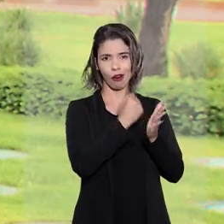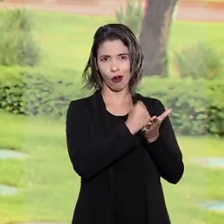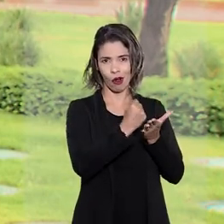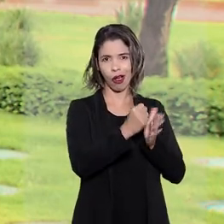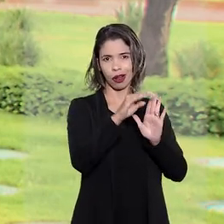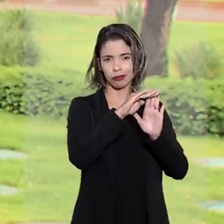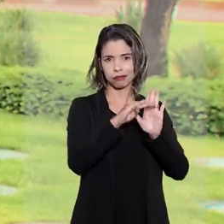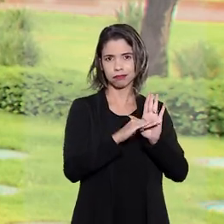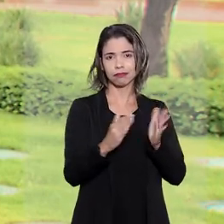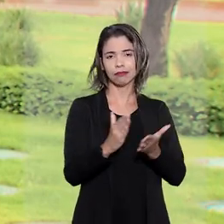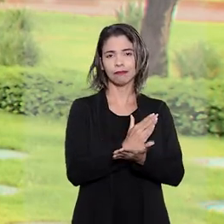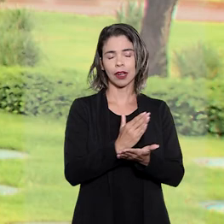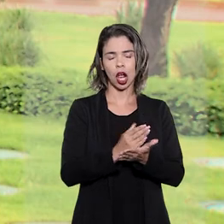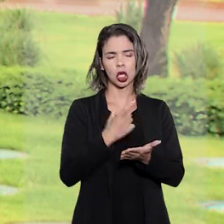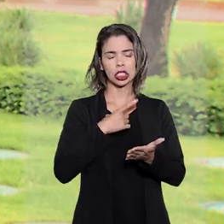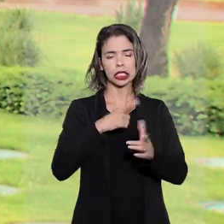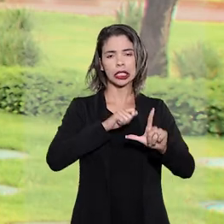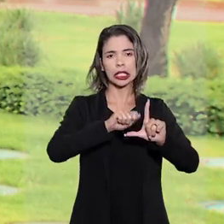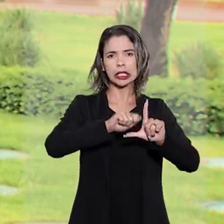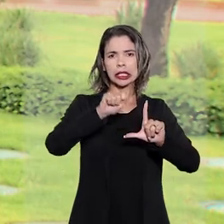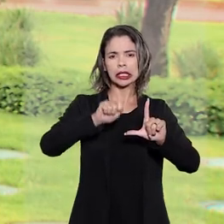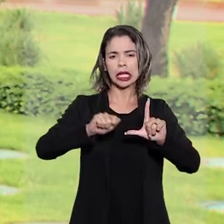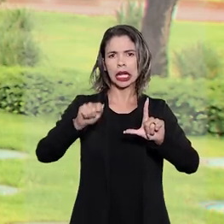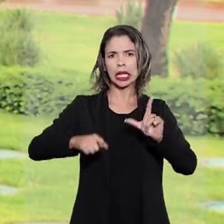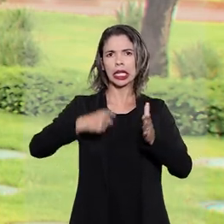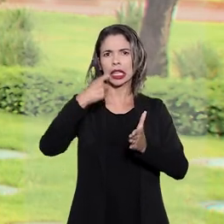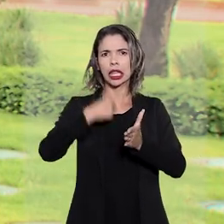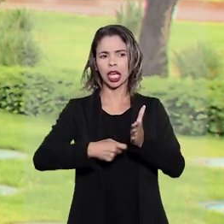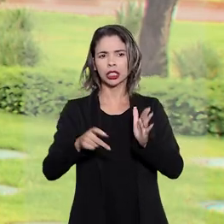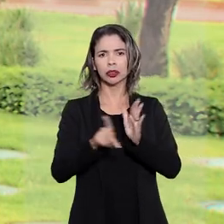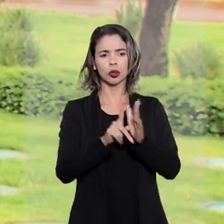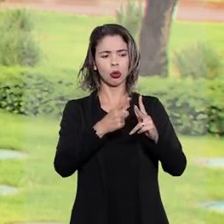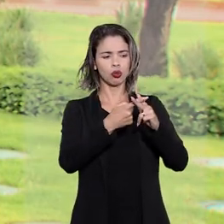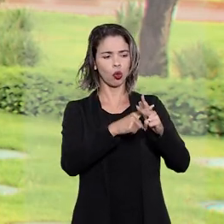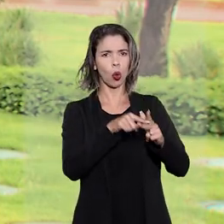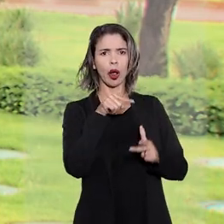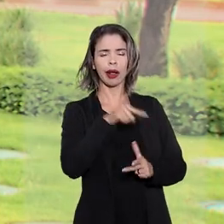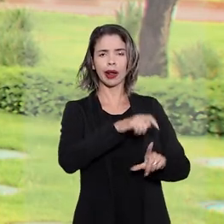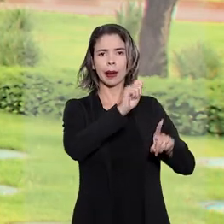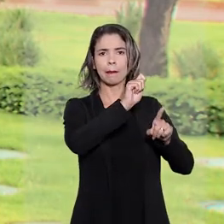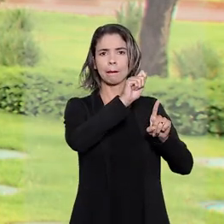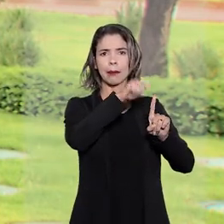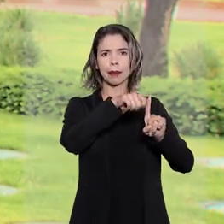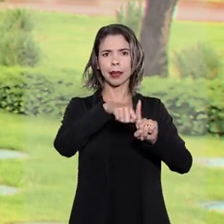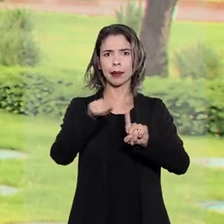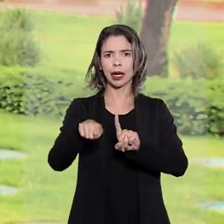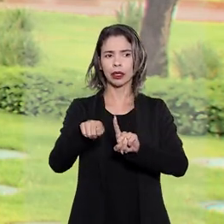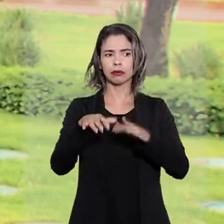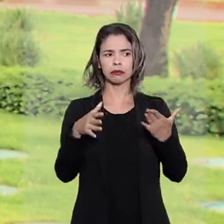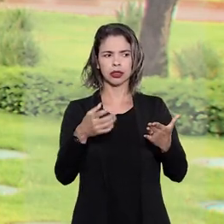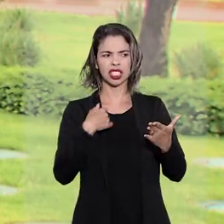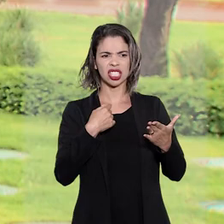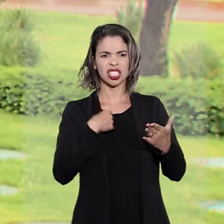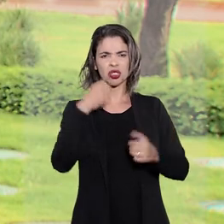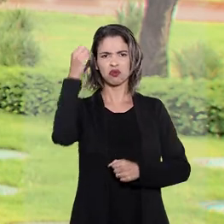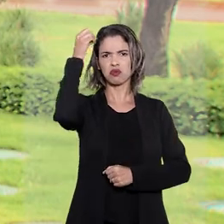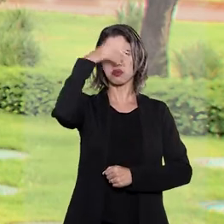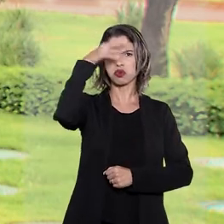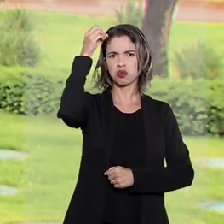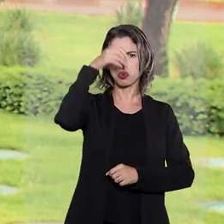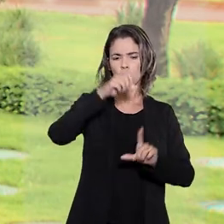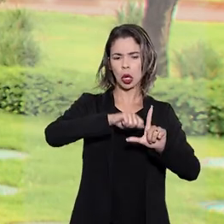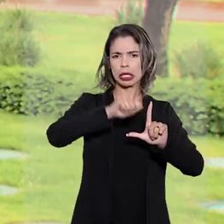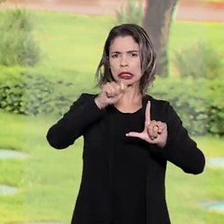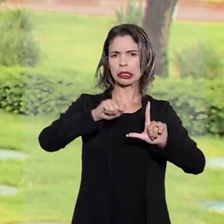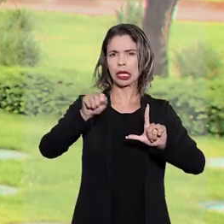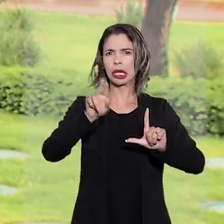entre elas, a que previa a taxa Selic como índice de correção. Em primeira instância, a aplicação do índice foi considerada abusiva e